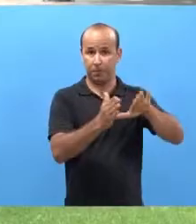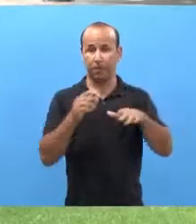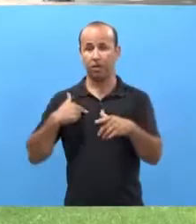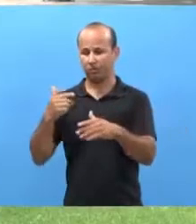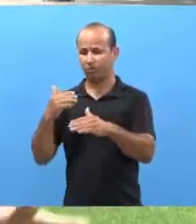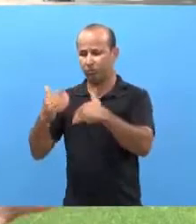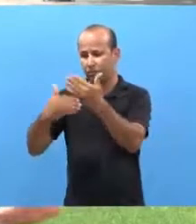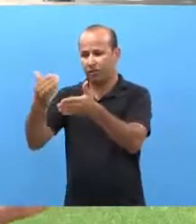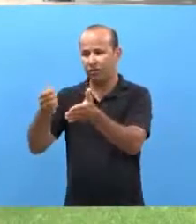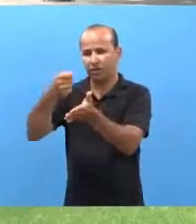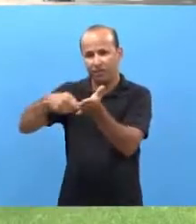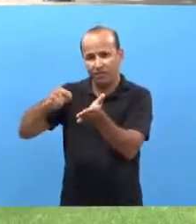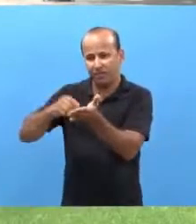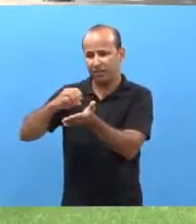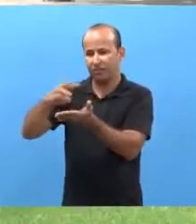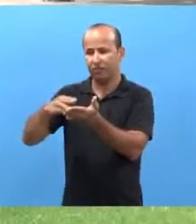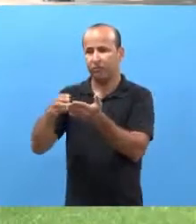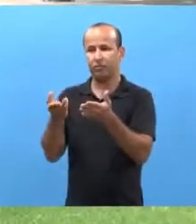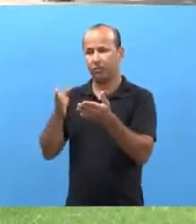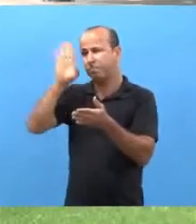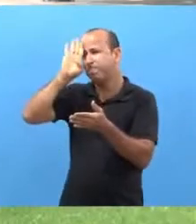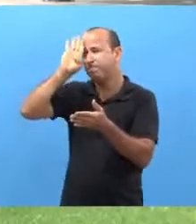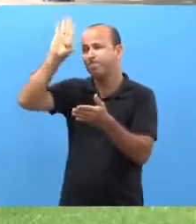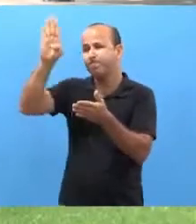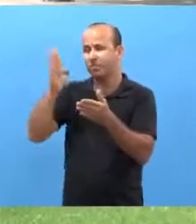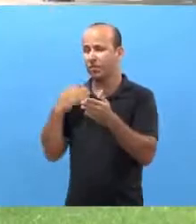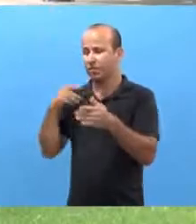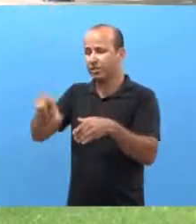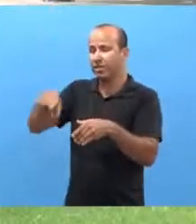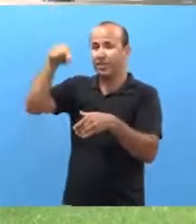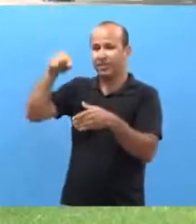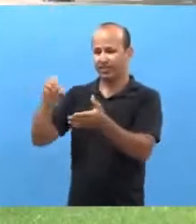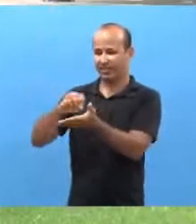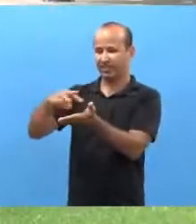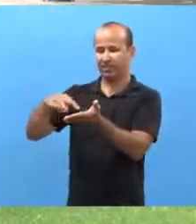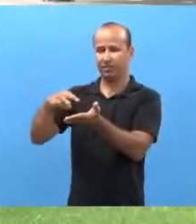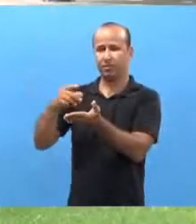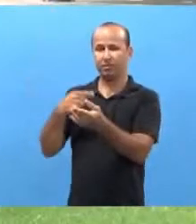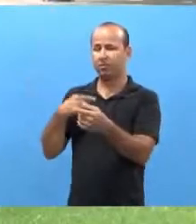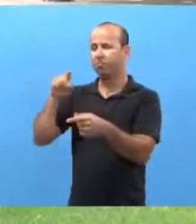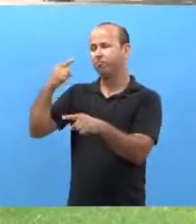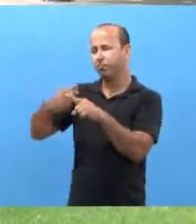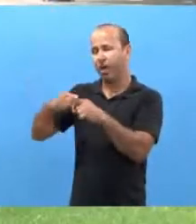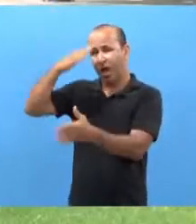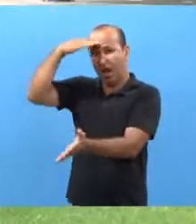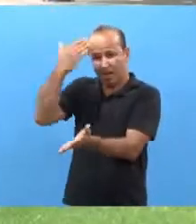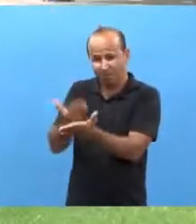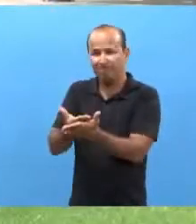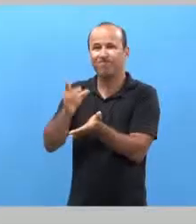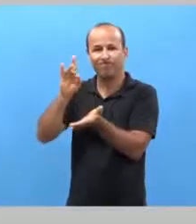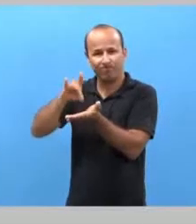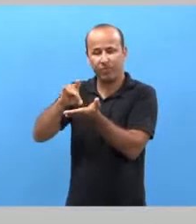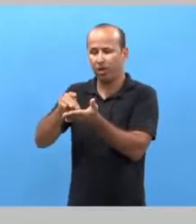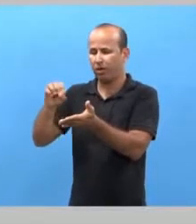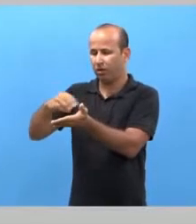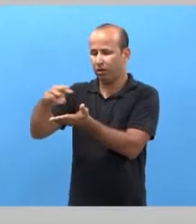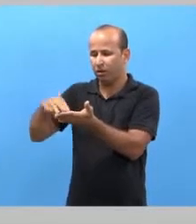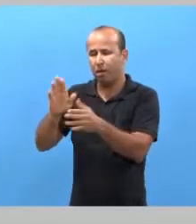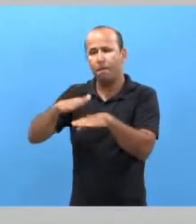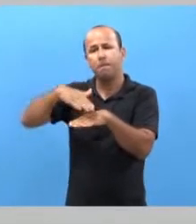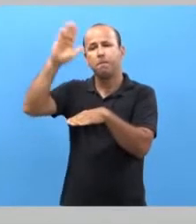privadas. No processo de escrita dos sinais, nós contemplamos e priorizamos fazê-lo pelo sistema Sci-Write, porque acreditamos